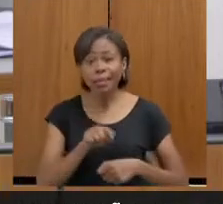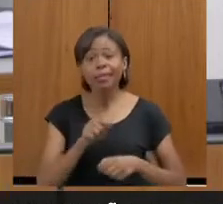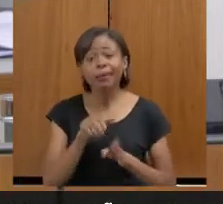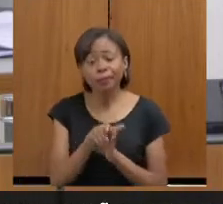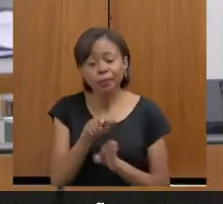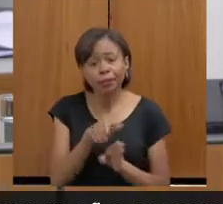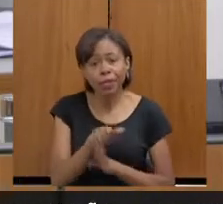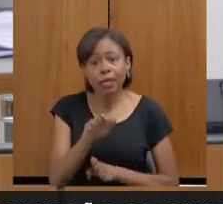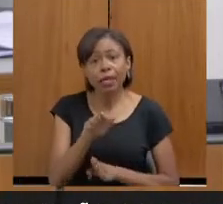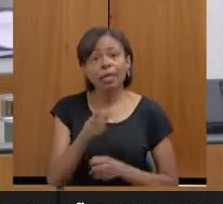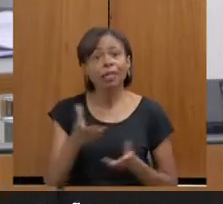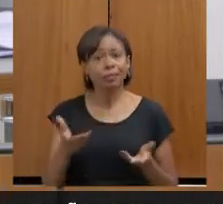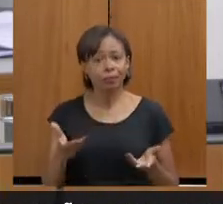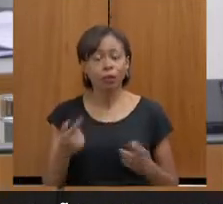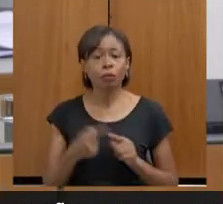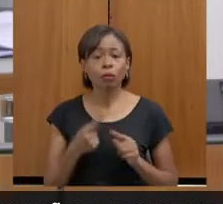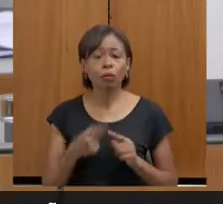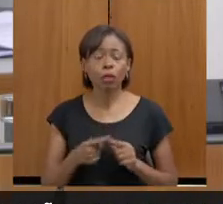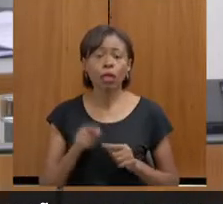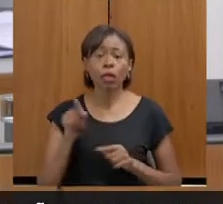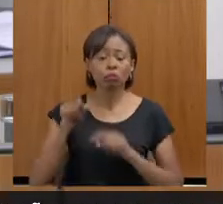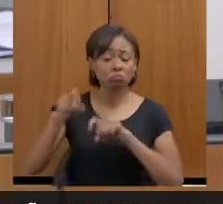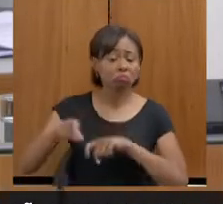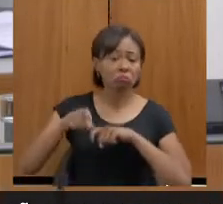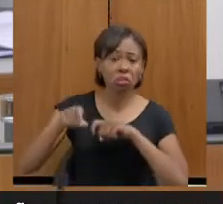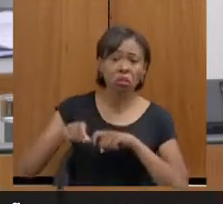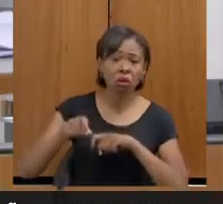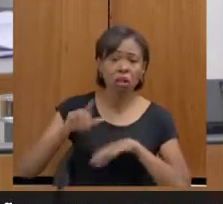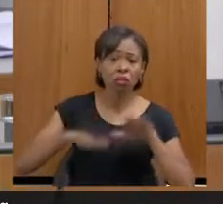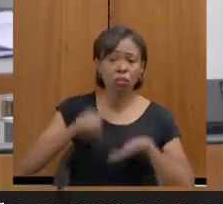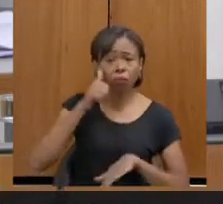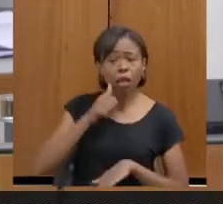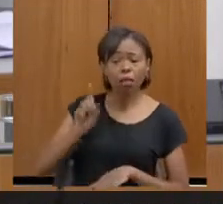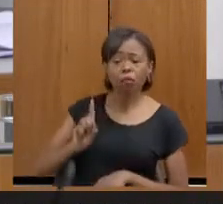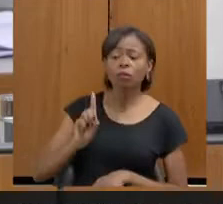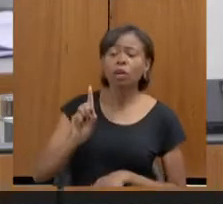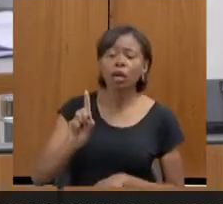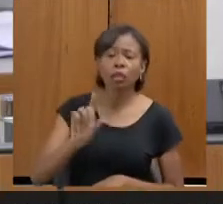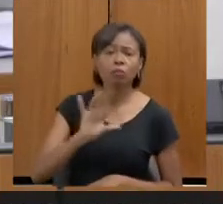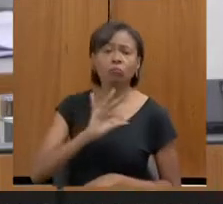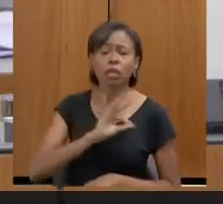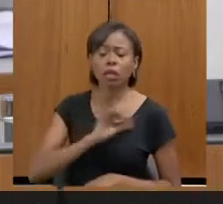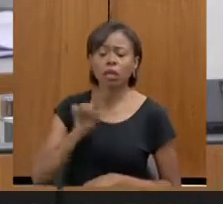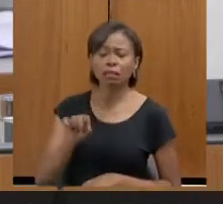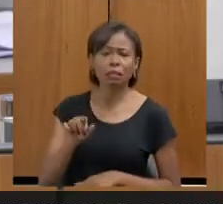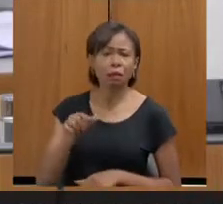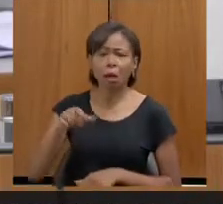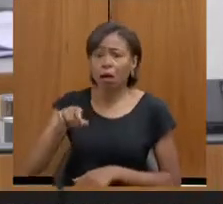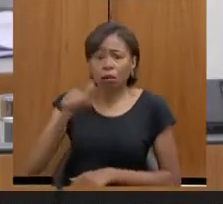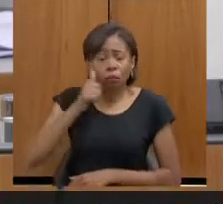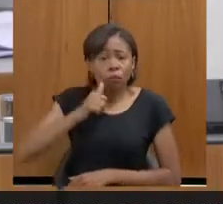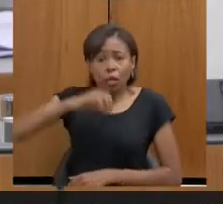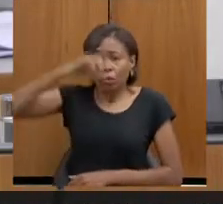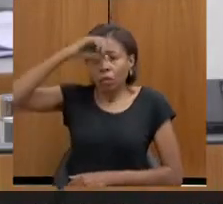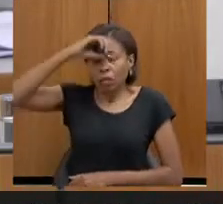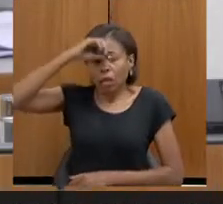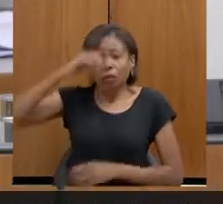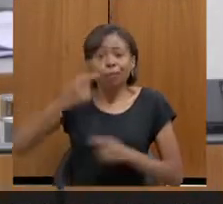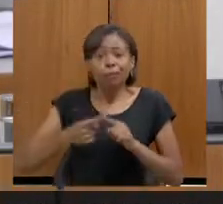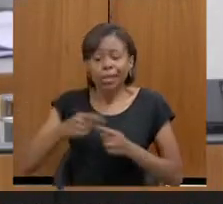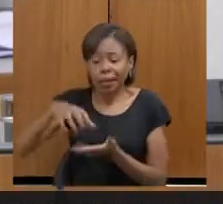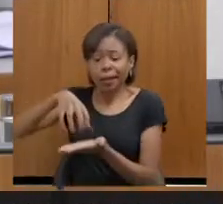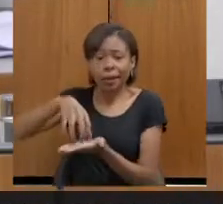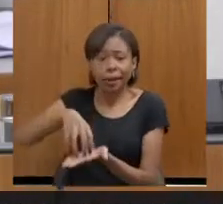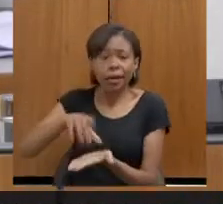existe, porque, às vezes, ali no interior, no momento em que a mulher procura delegacia, ela nem está sabendo, às vezes é uma delegacia que não tem uma DEAM,